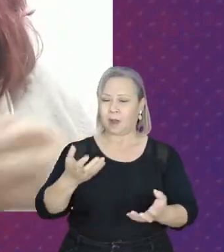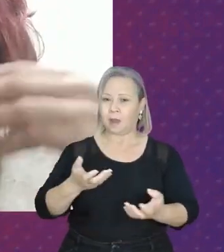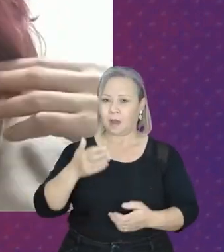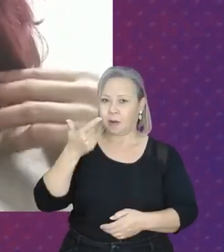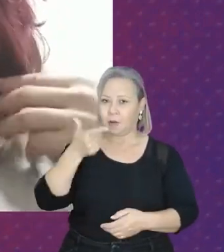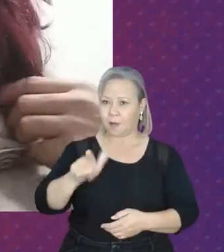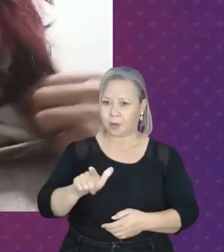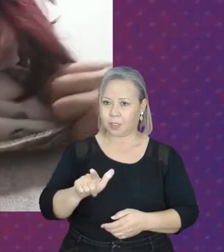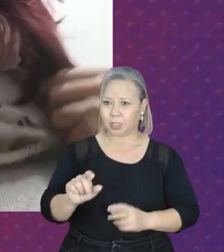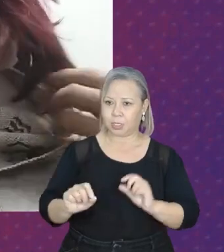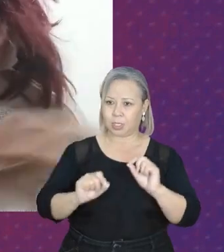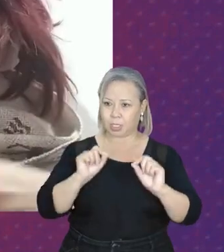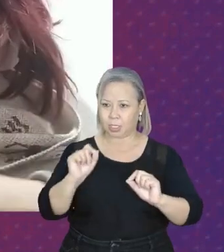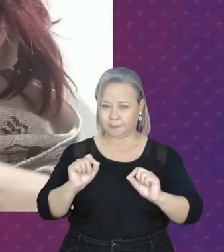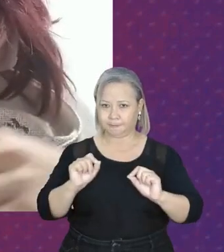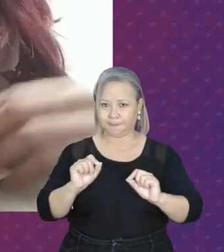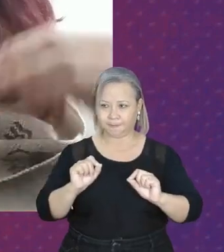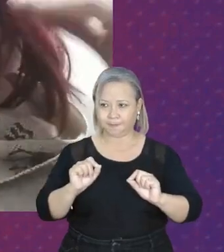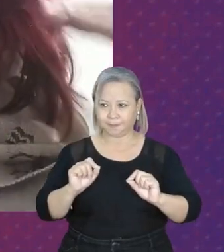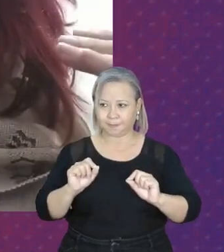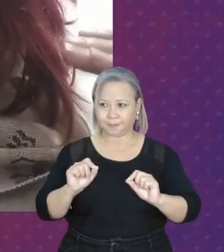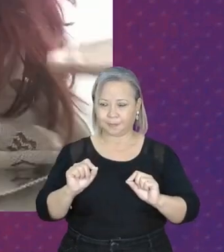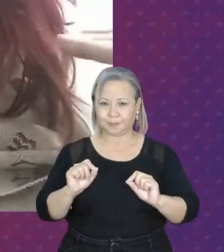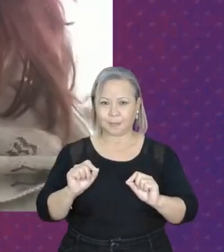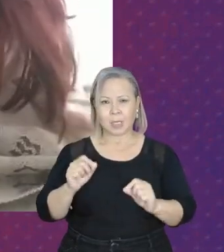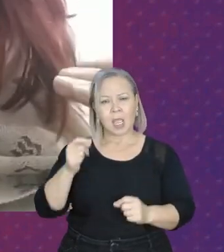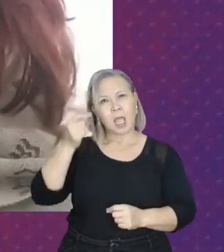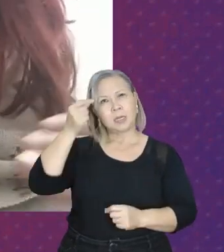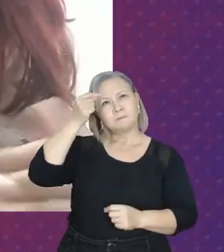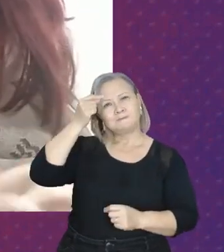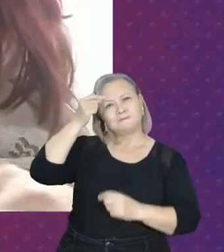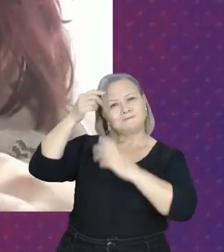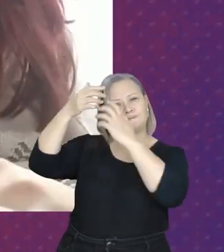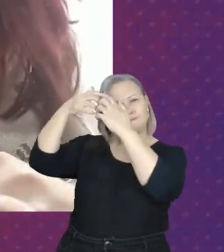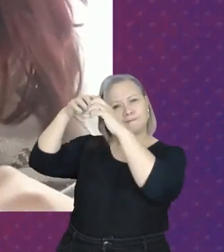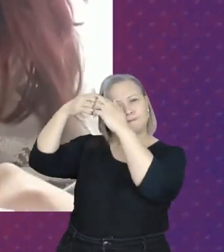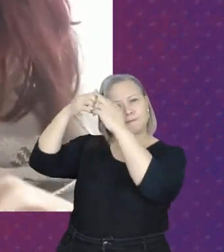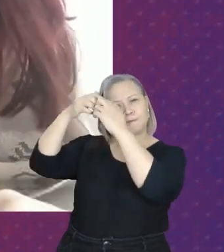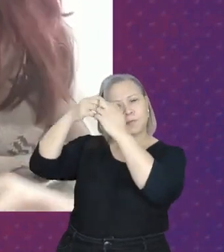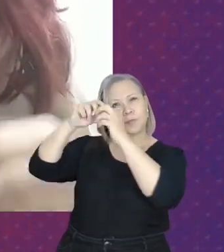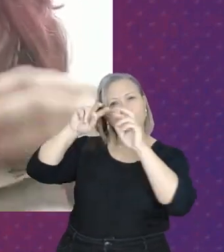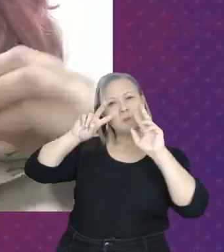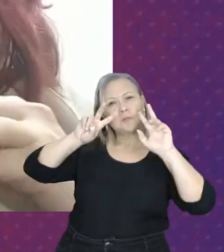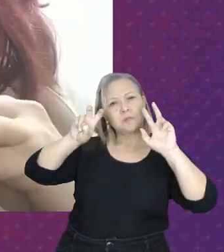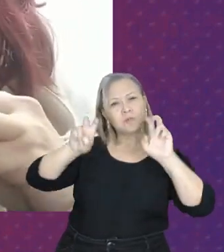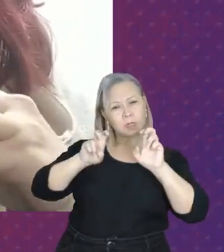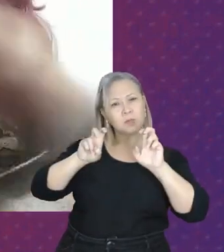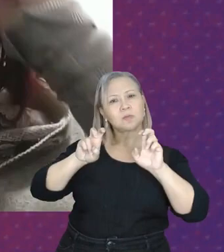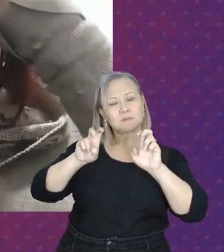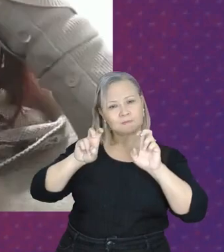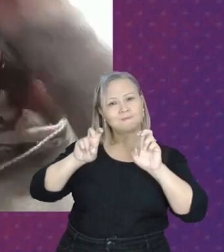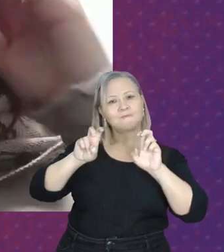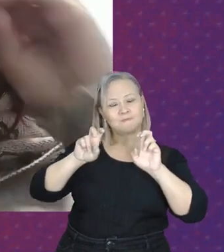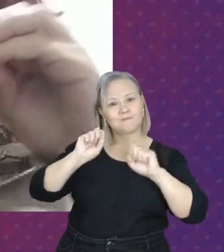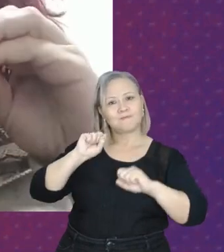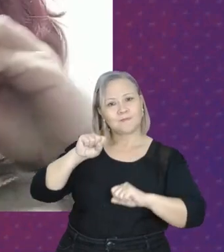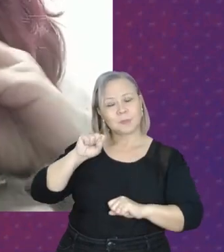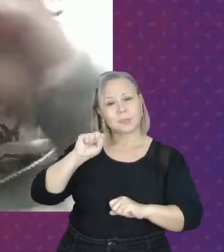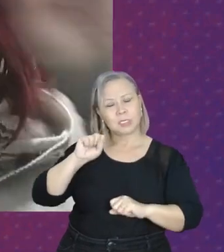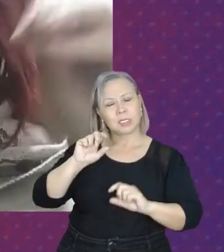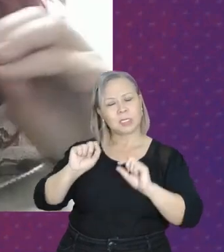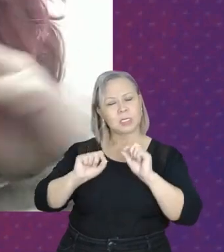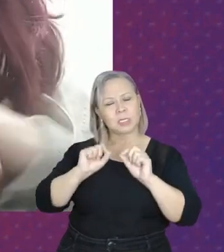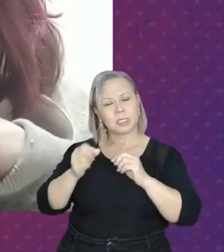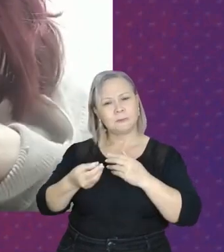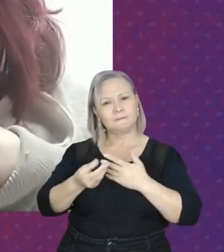que a gente pense e reflita bastante sobre o assunto, e coloque ele